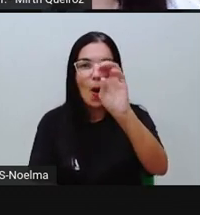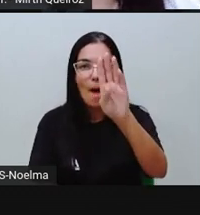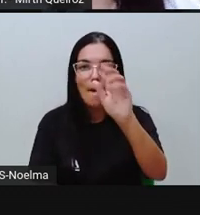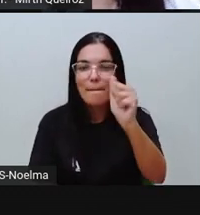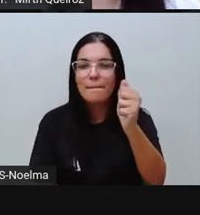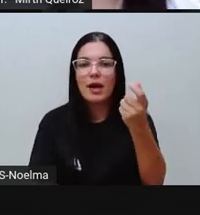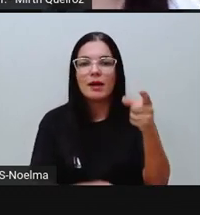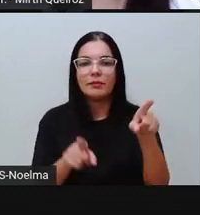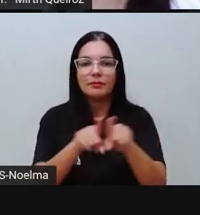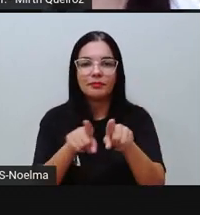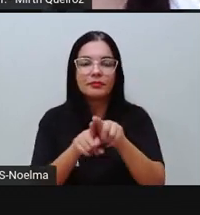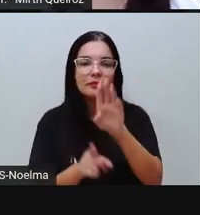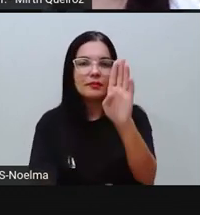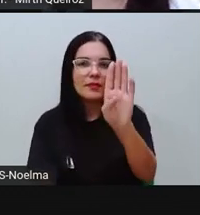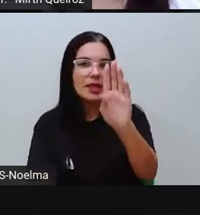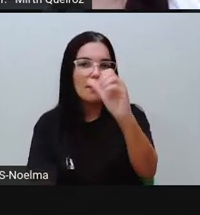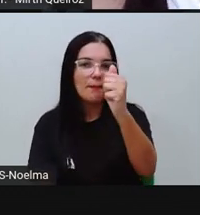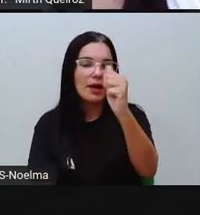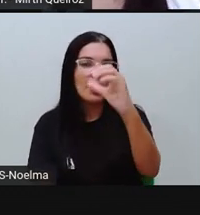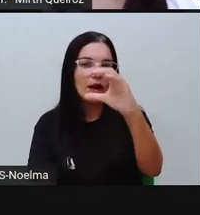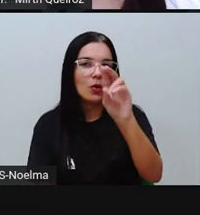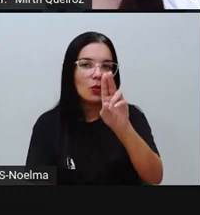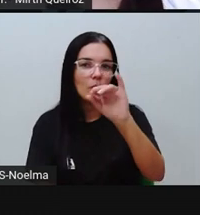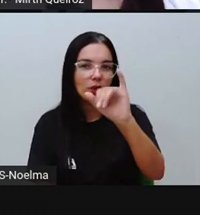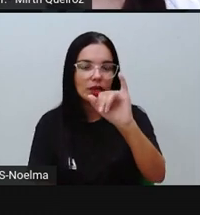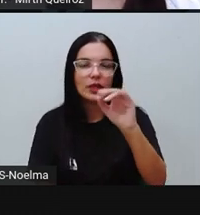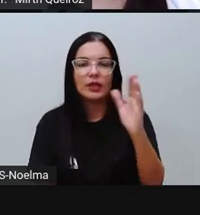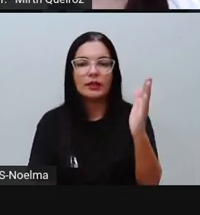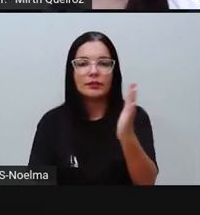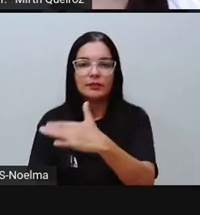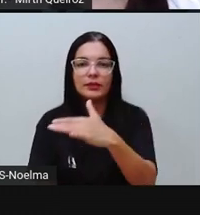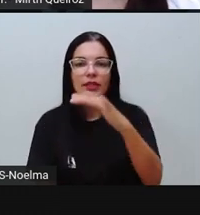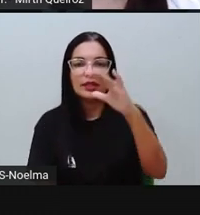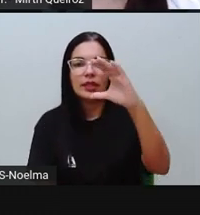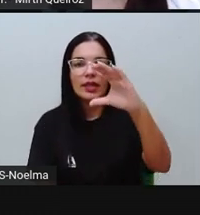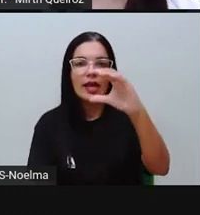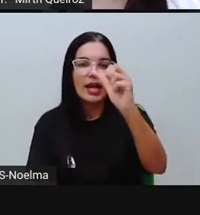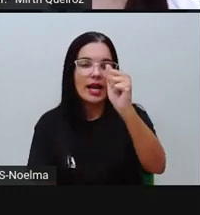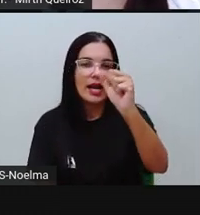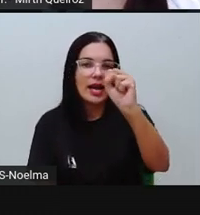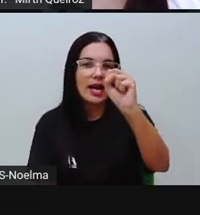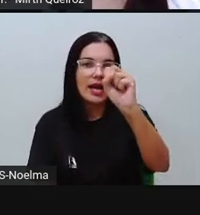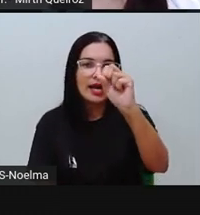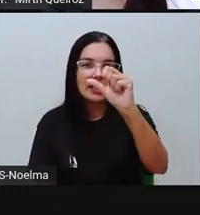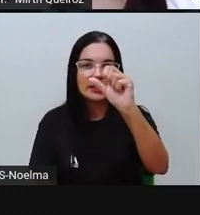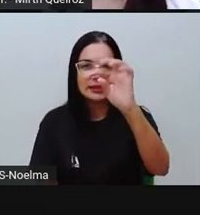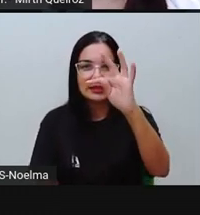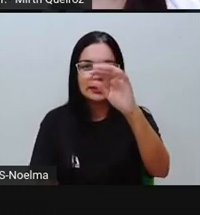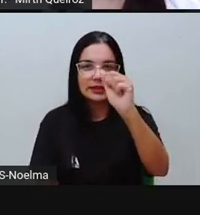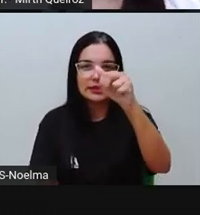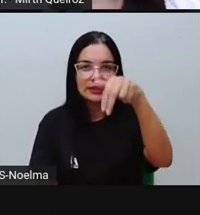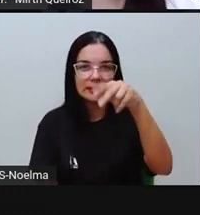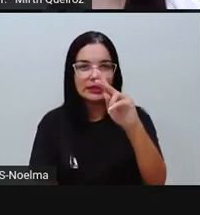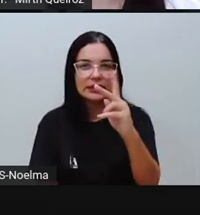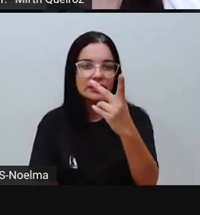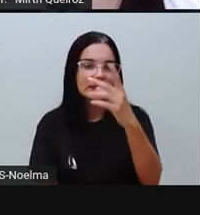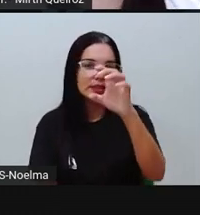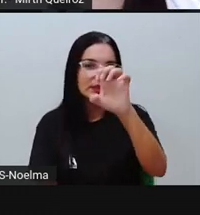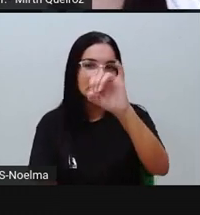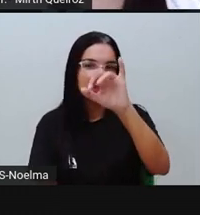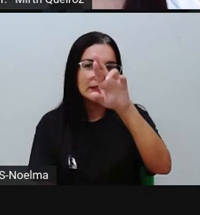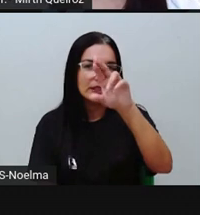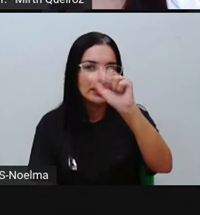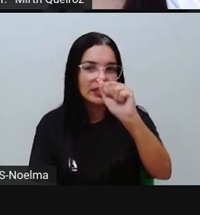açaí, que muita gente ama, né? É uma planta aí pertencente à flora amazônica, né? A seringueira,